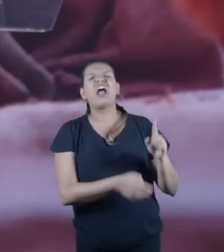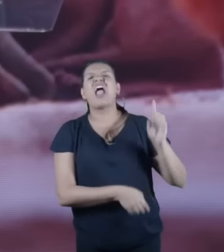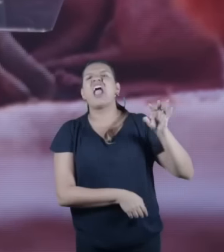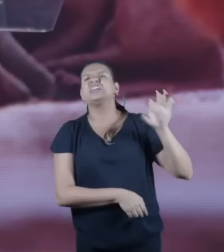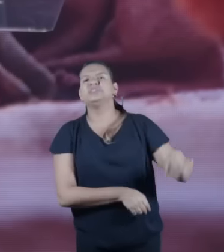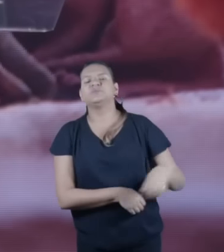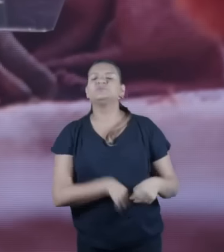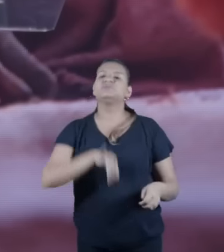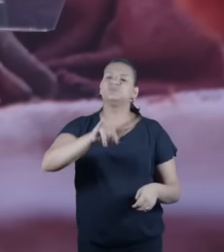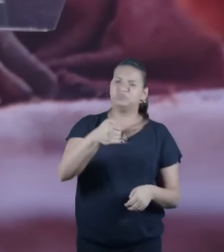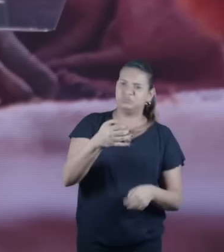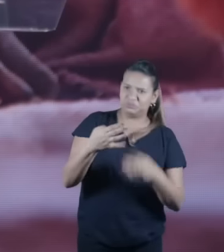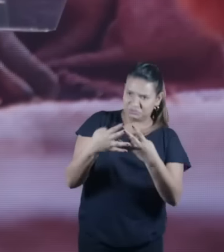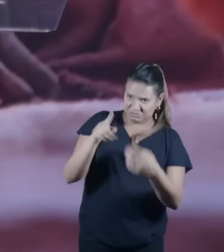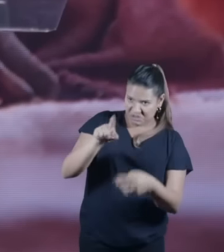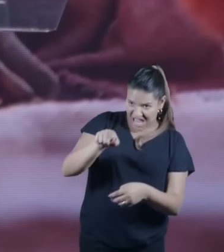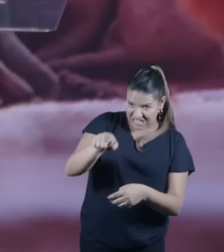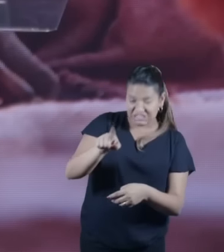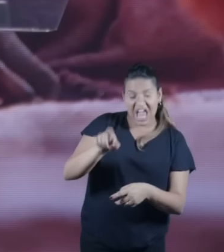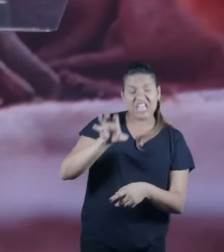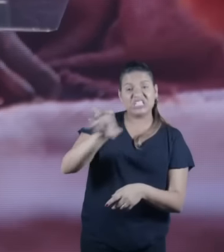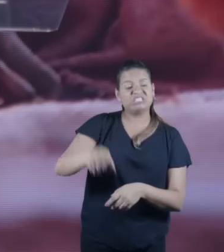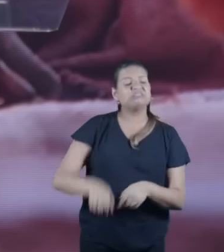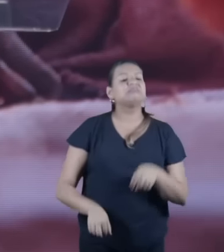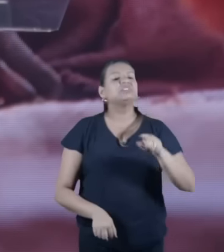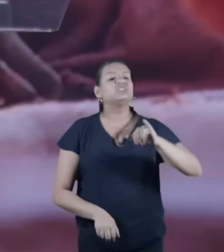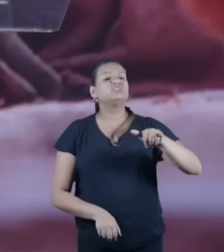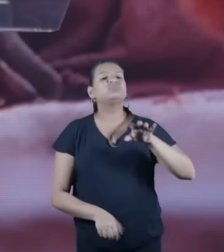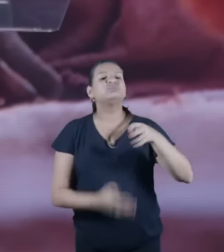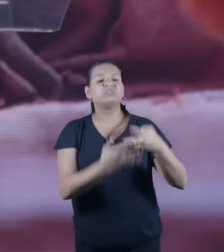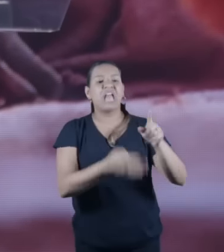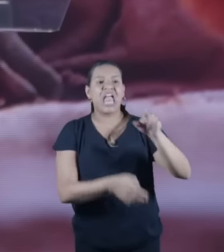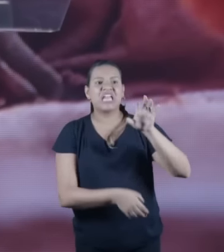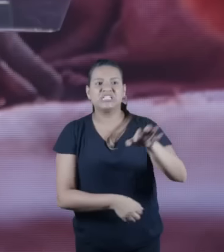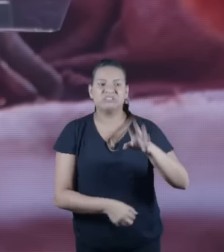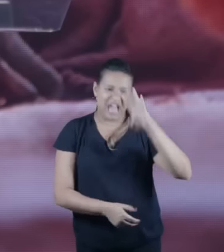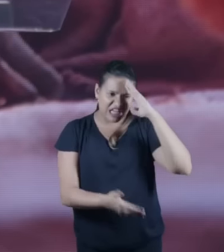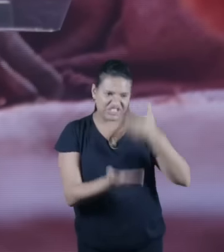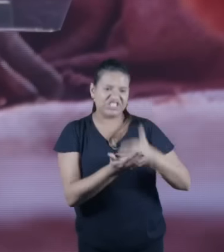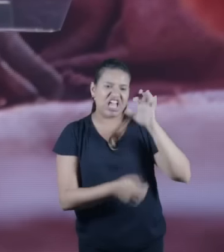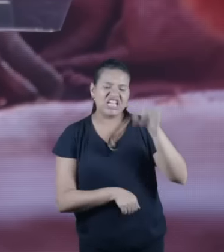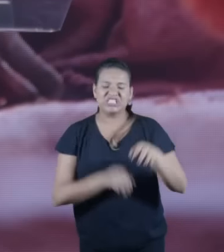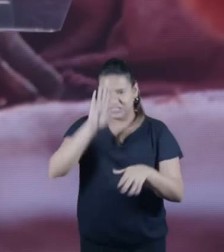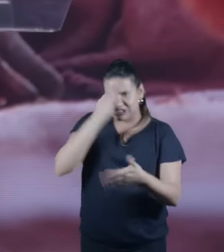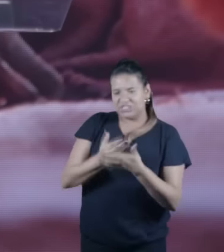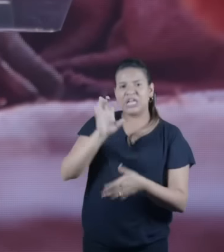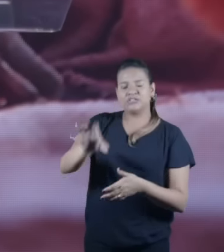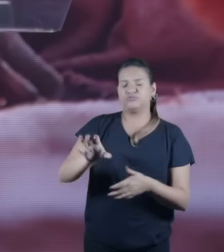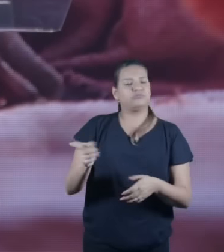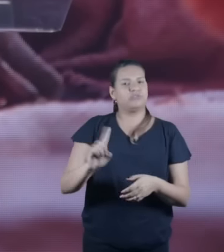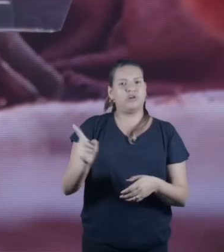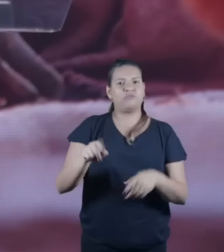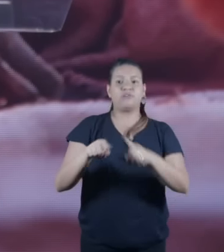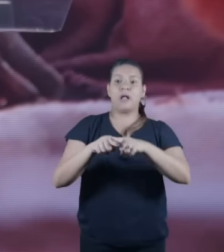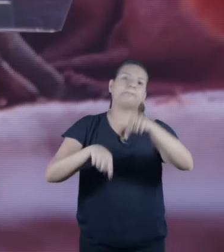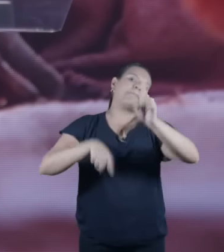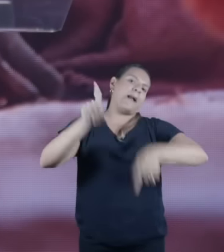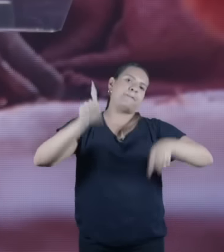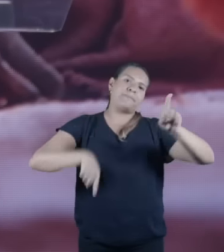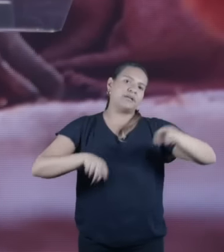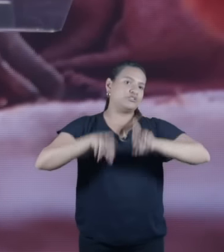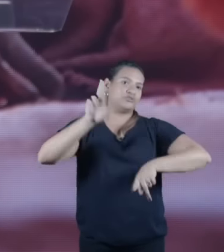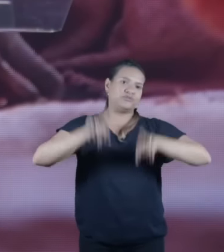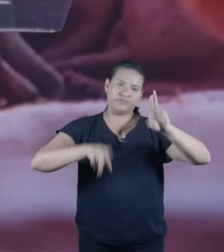ou todos os judeus são aquilo ou todos os judeus acreditam dessa maneira ou todos os judeus não acreditam nisso isso é muito muito importante porque